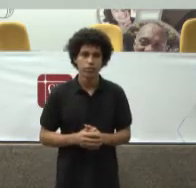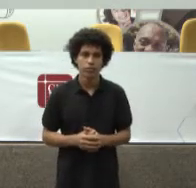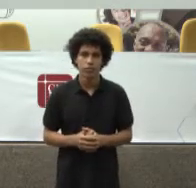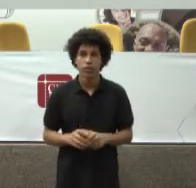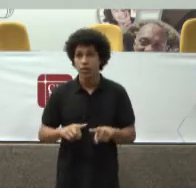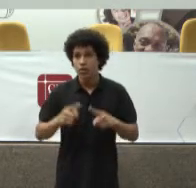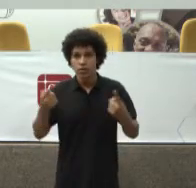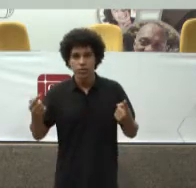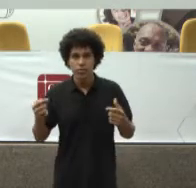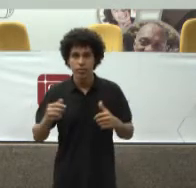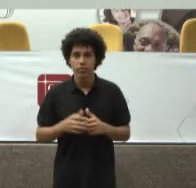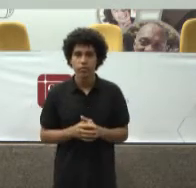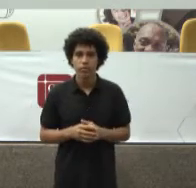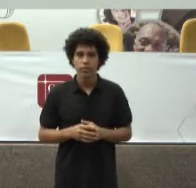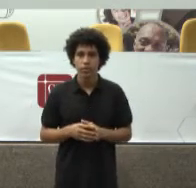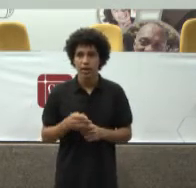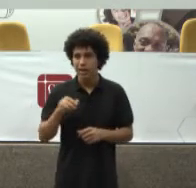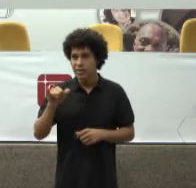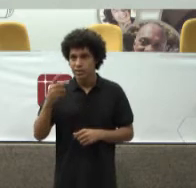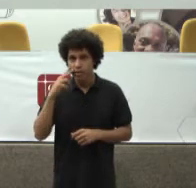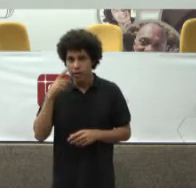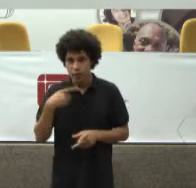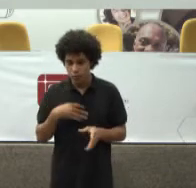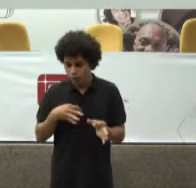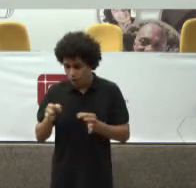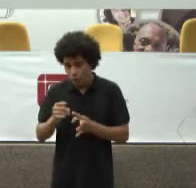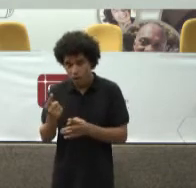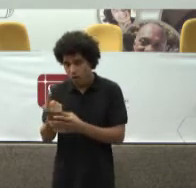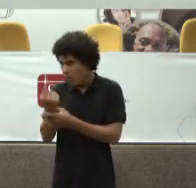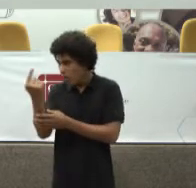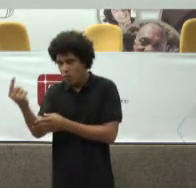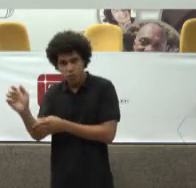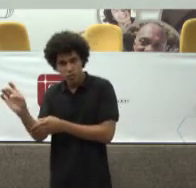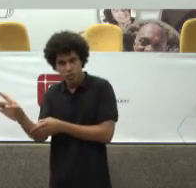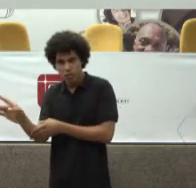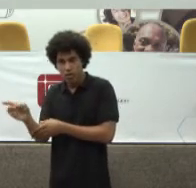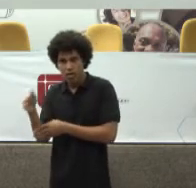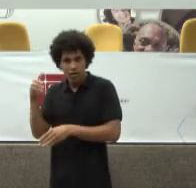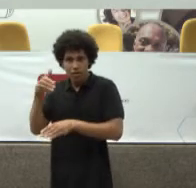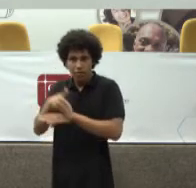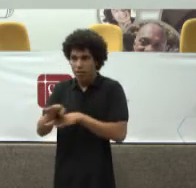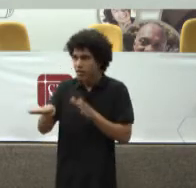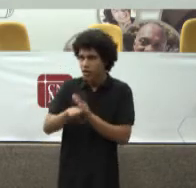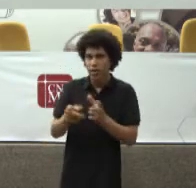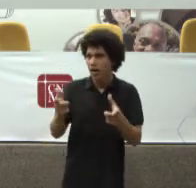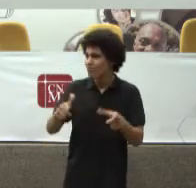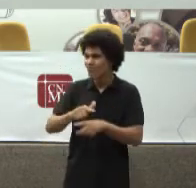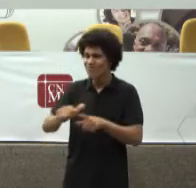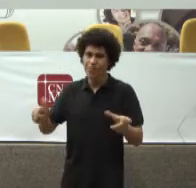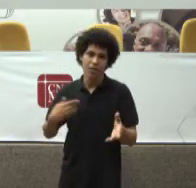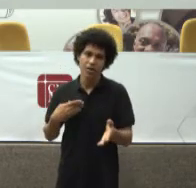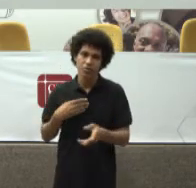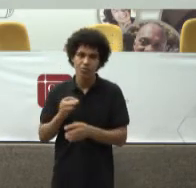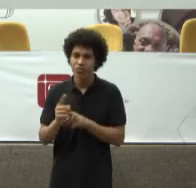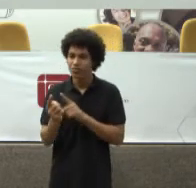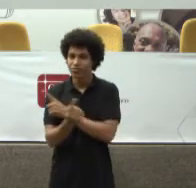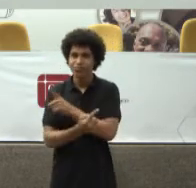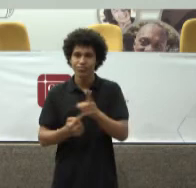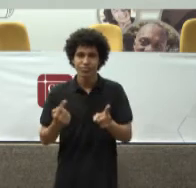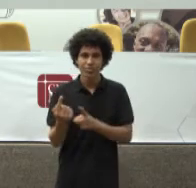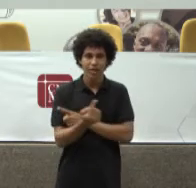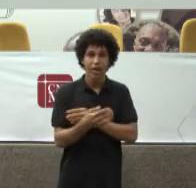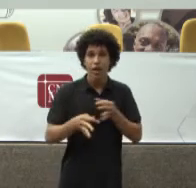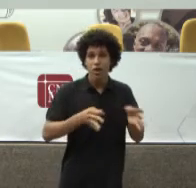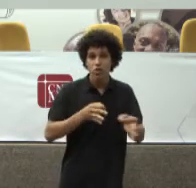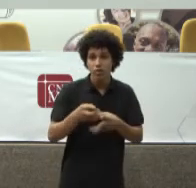Então Se a gente For tratar Da questão individual Nós não vamos chegar A lugar nenhum Na questão De resolver Problemas gerais Do SUS